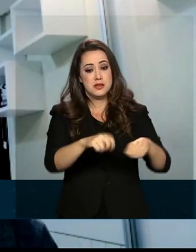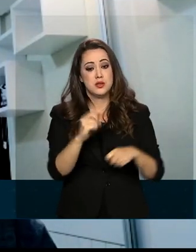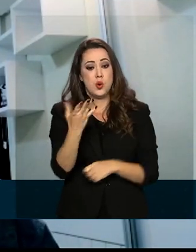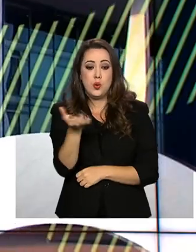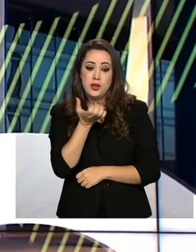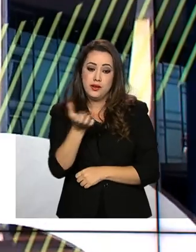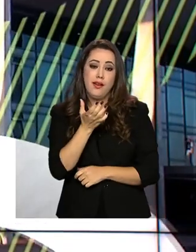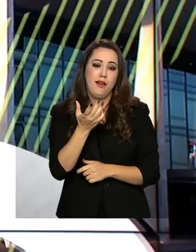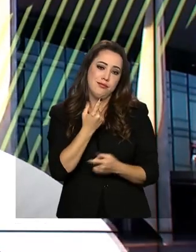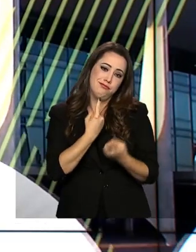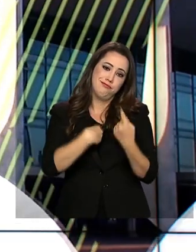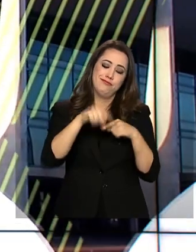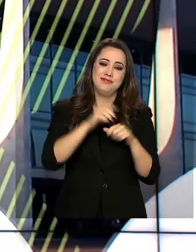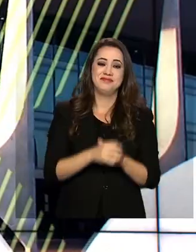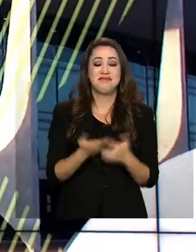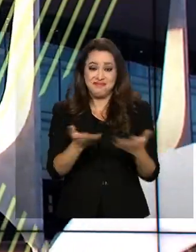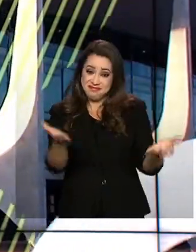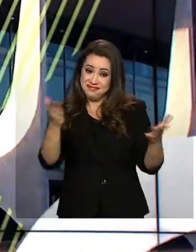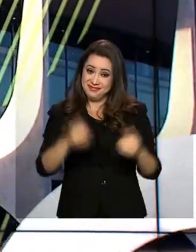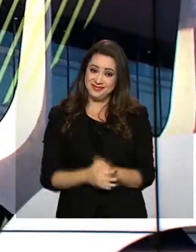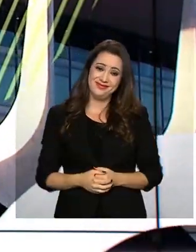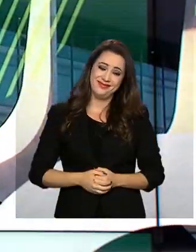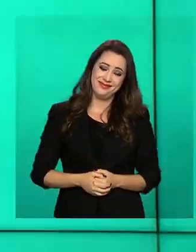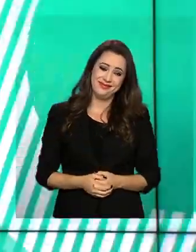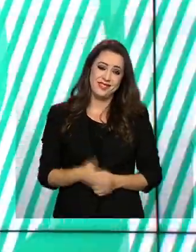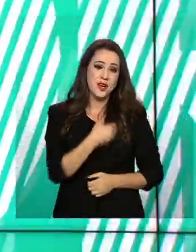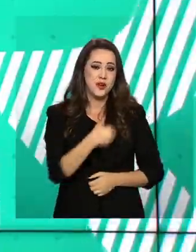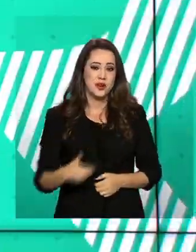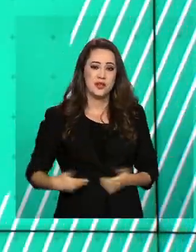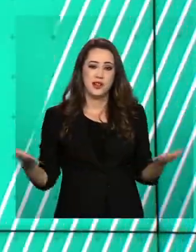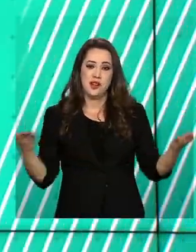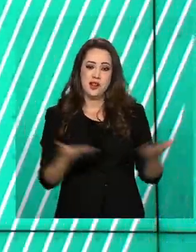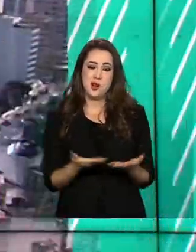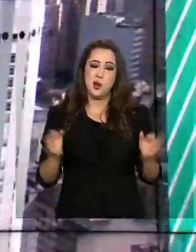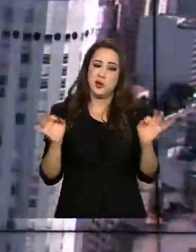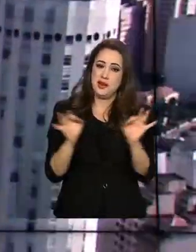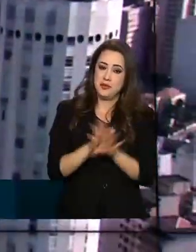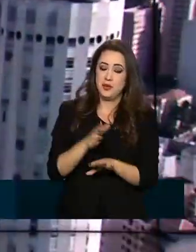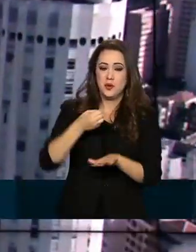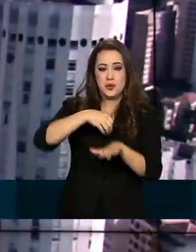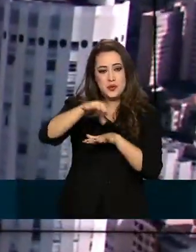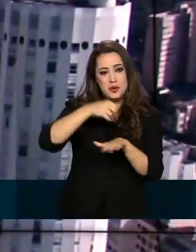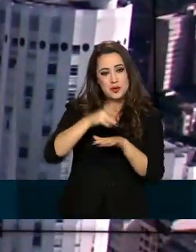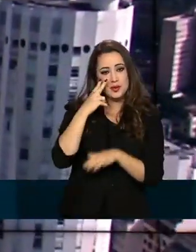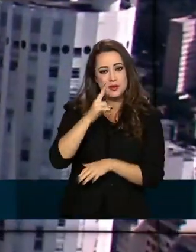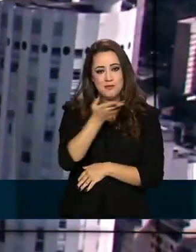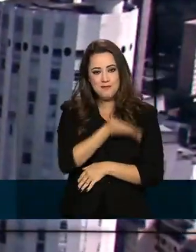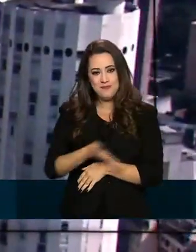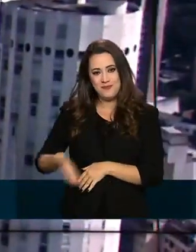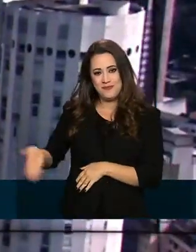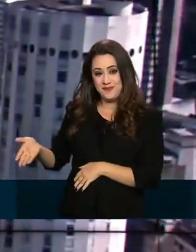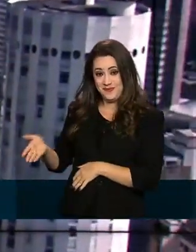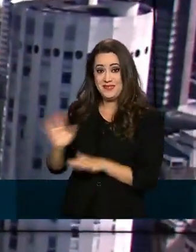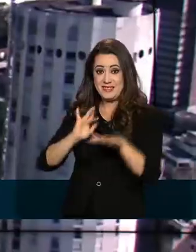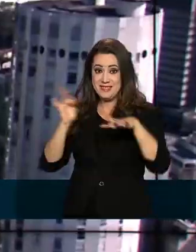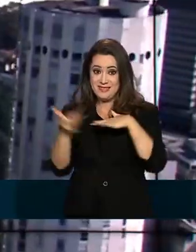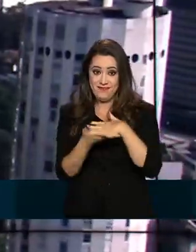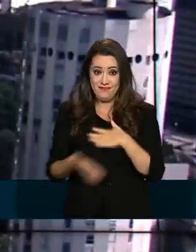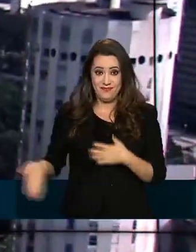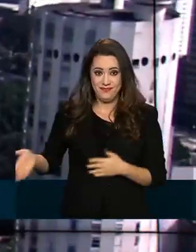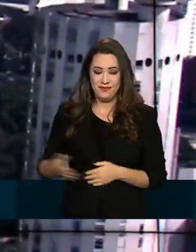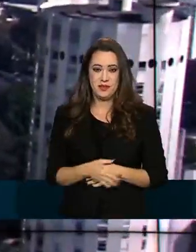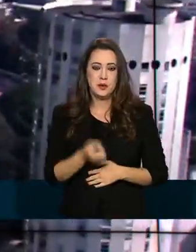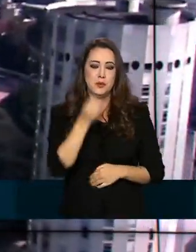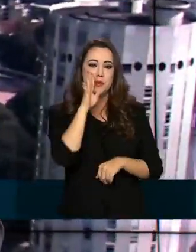se interessa. É isso mesmo. O Governo Agora fica por aqui. Essas e outras notícias você confere seguindo as nossas redes